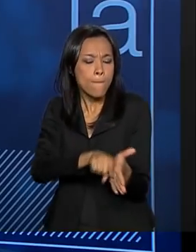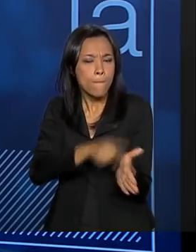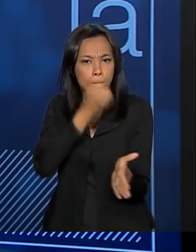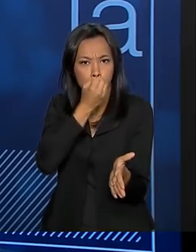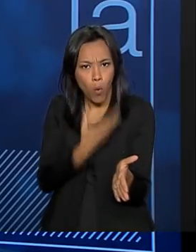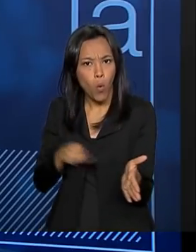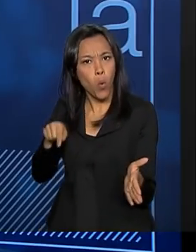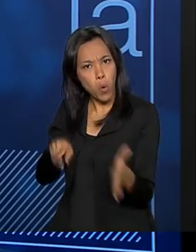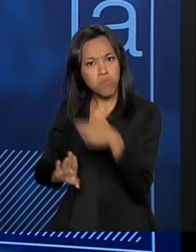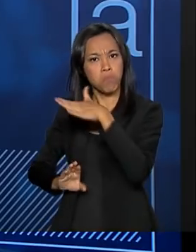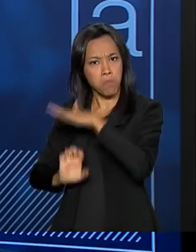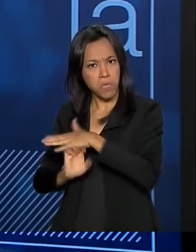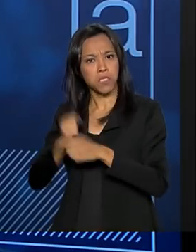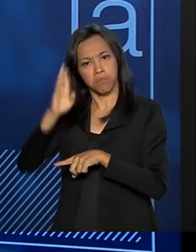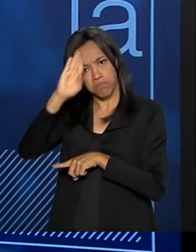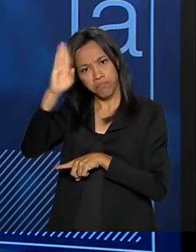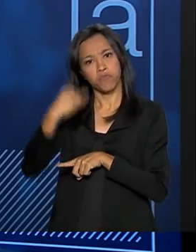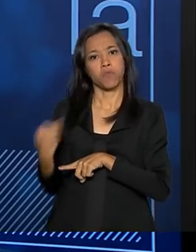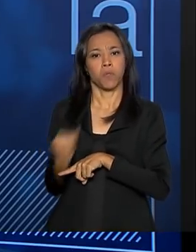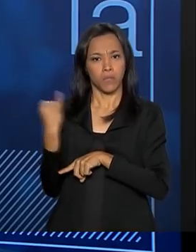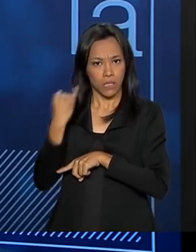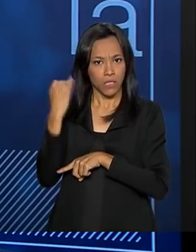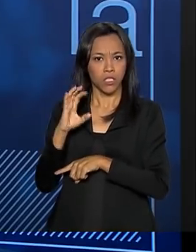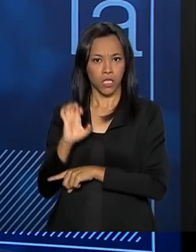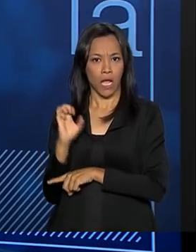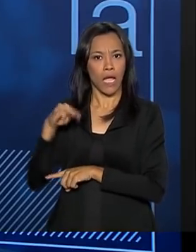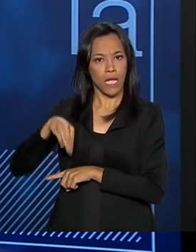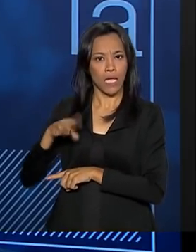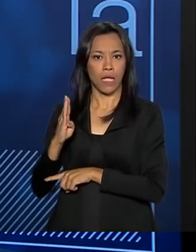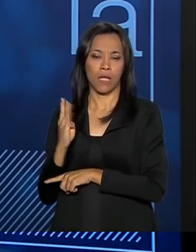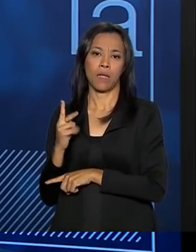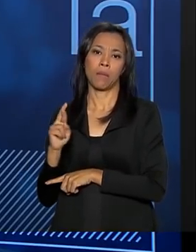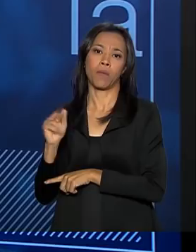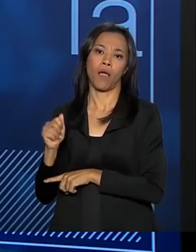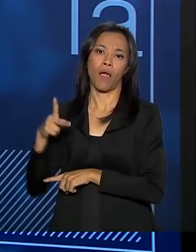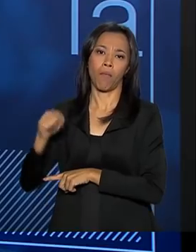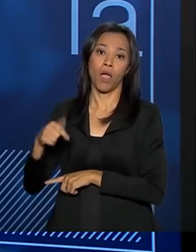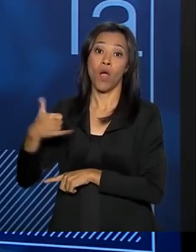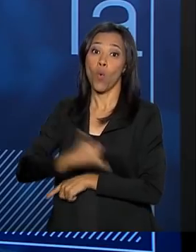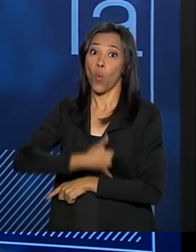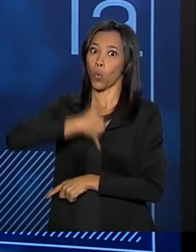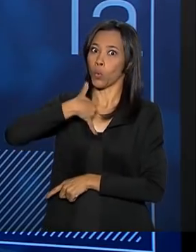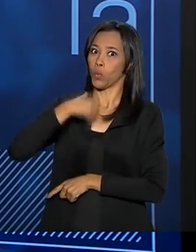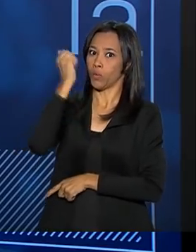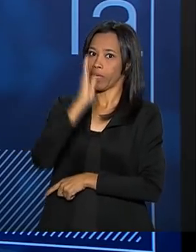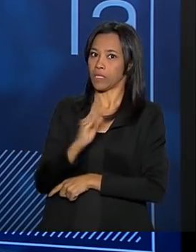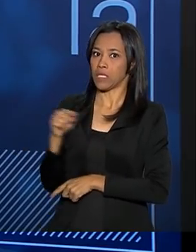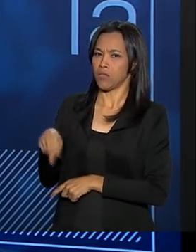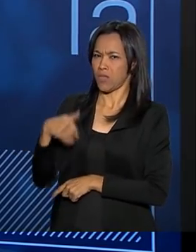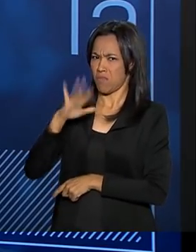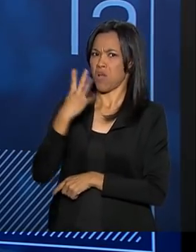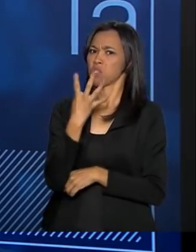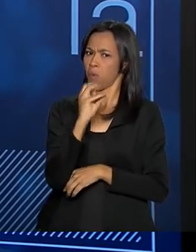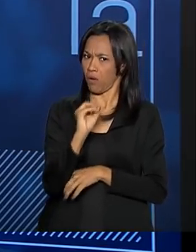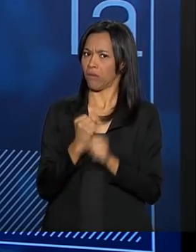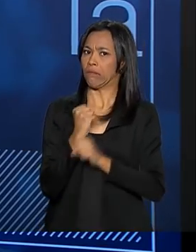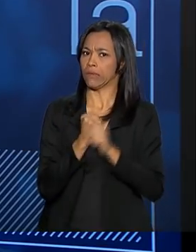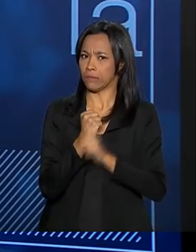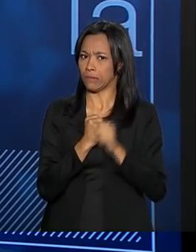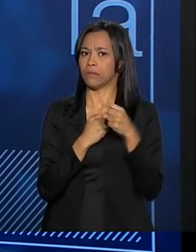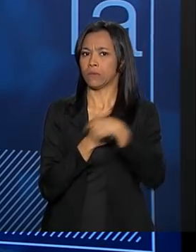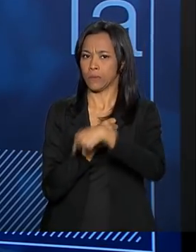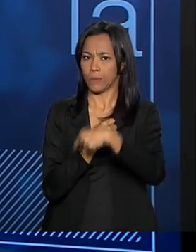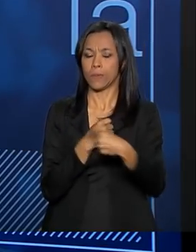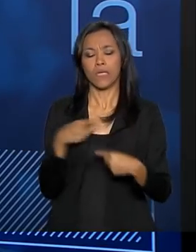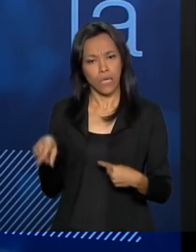fundamental. A Embrapa é um orgulho nacional, é uma empresa que hoje já tem mais de 40 anos e a gente agora imagina